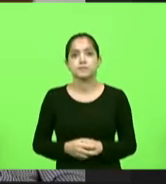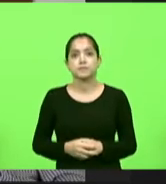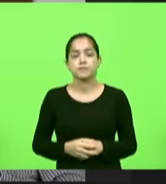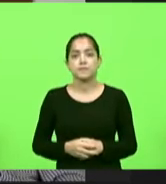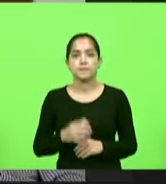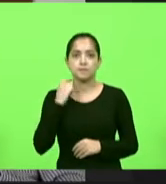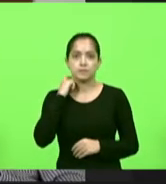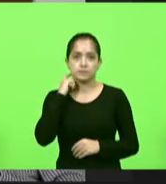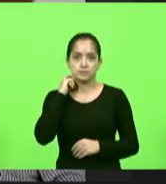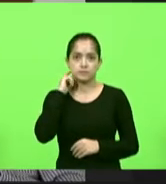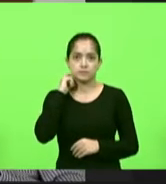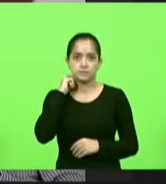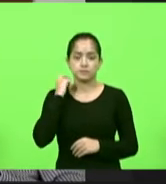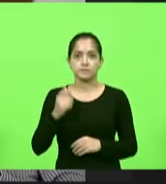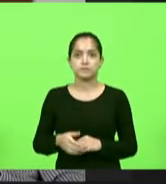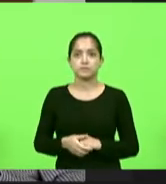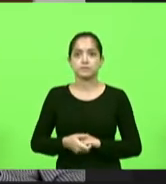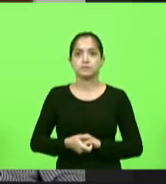deputado Kennedy Nunes.